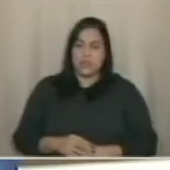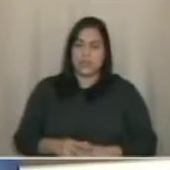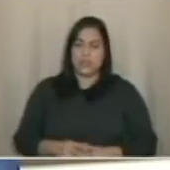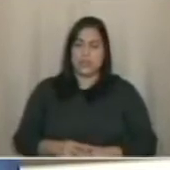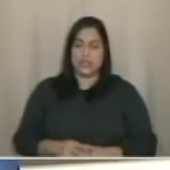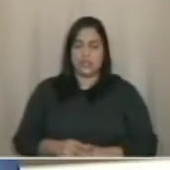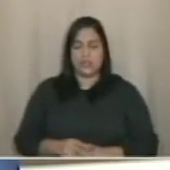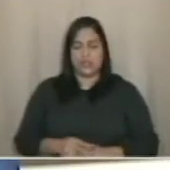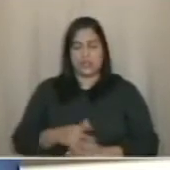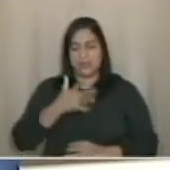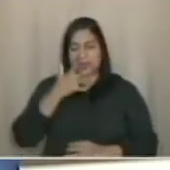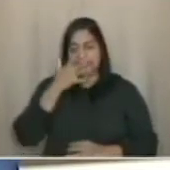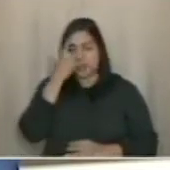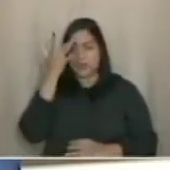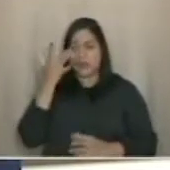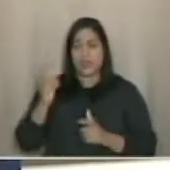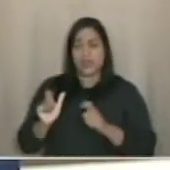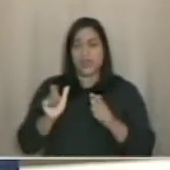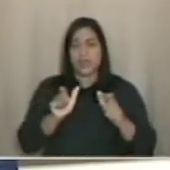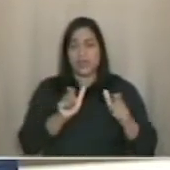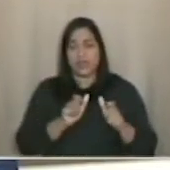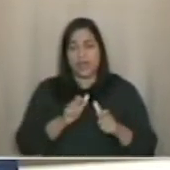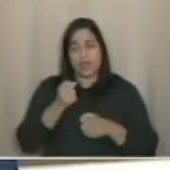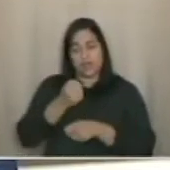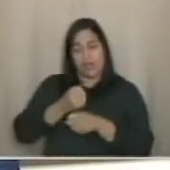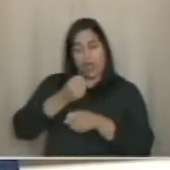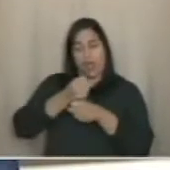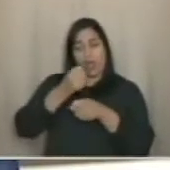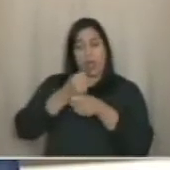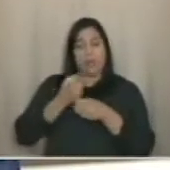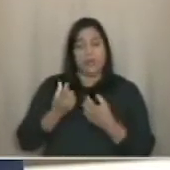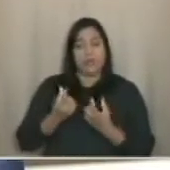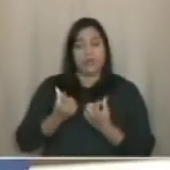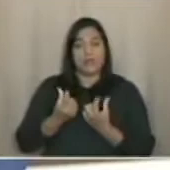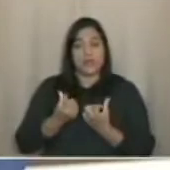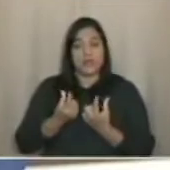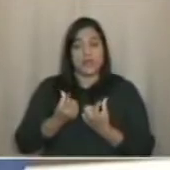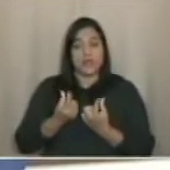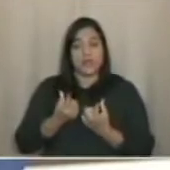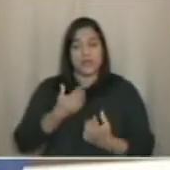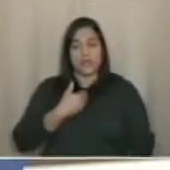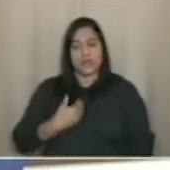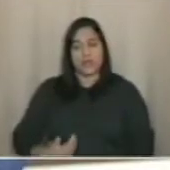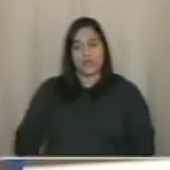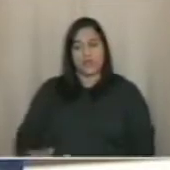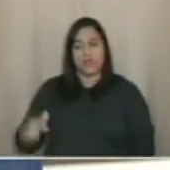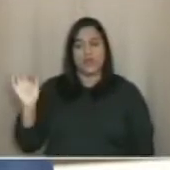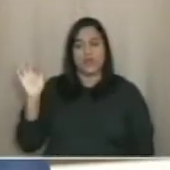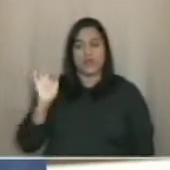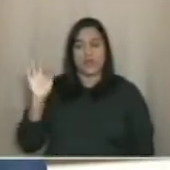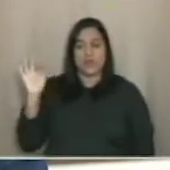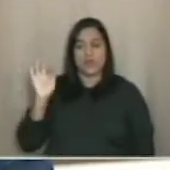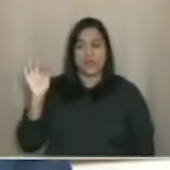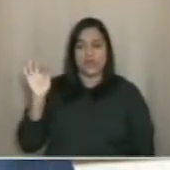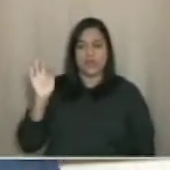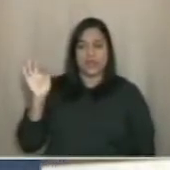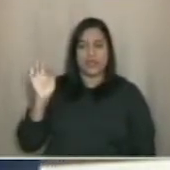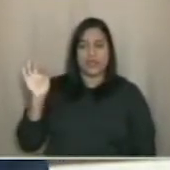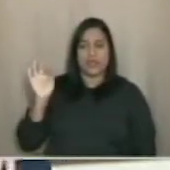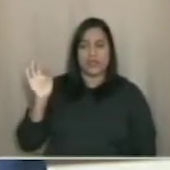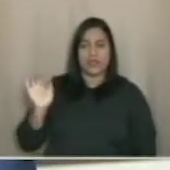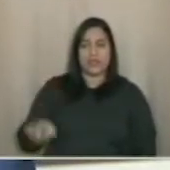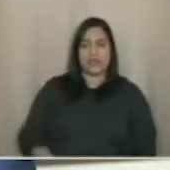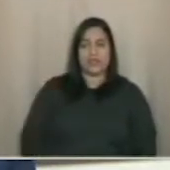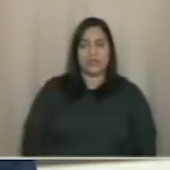milionária. Obra essa que tem dinheiro do governo federal, que inclusive lá a